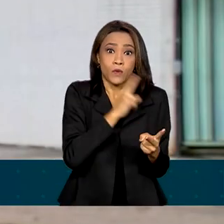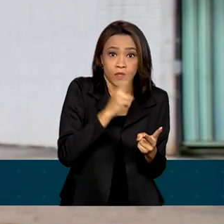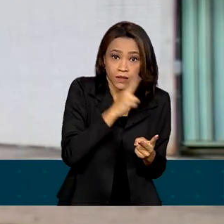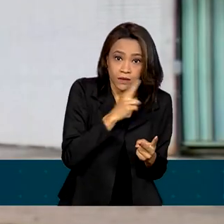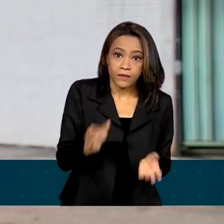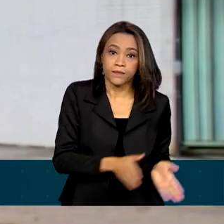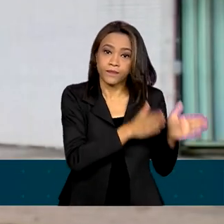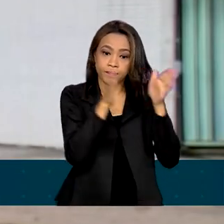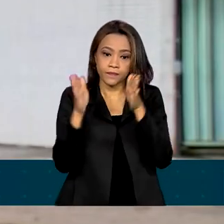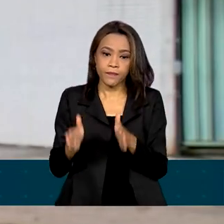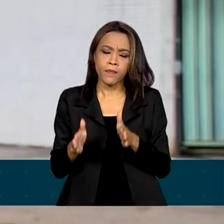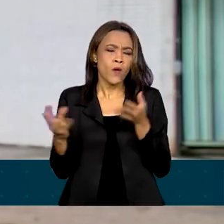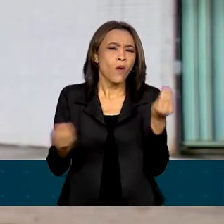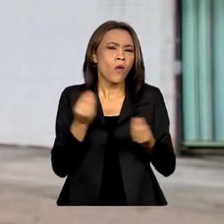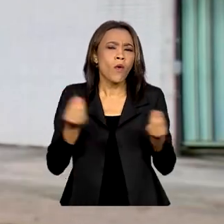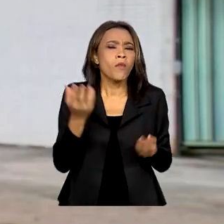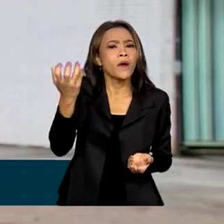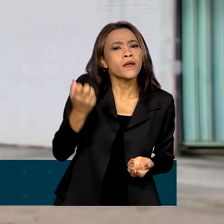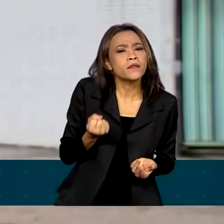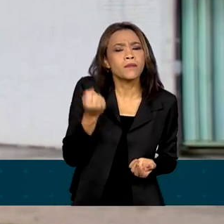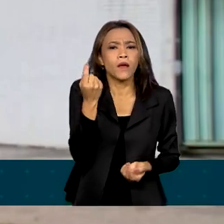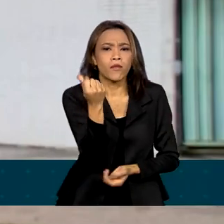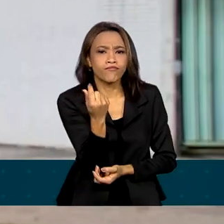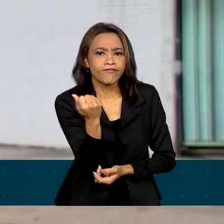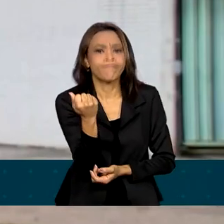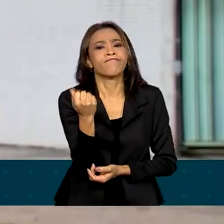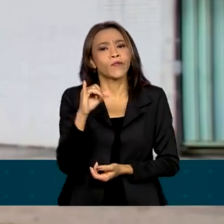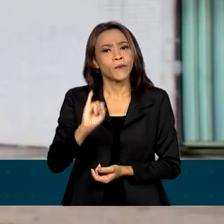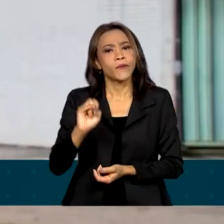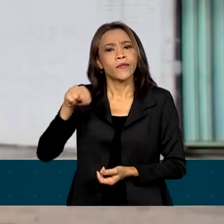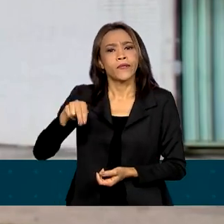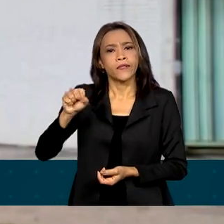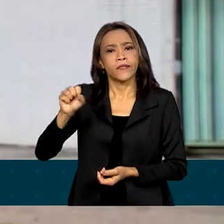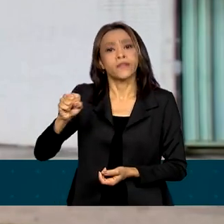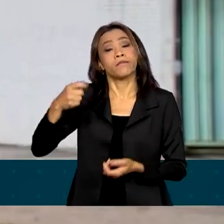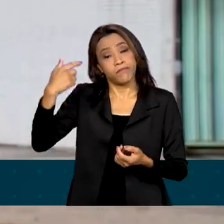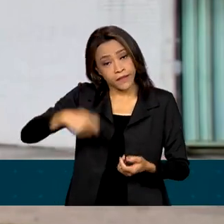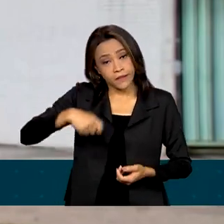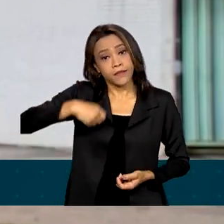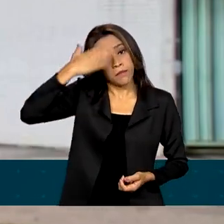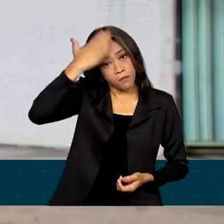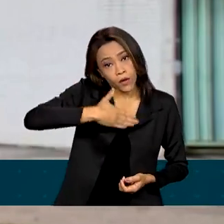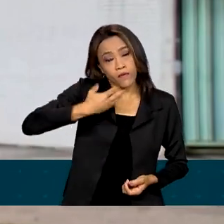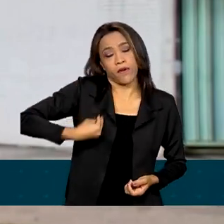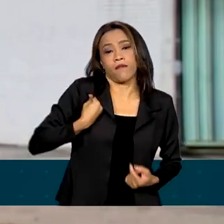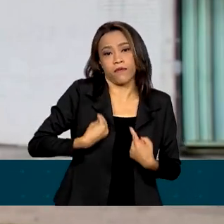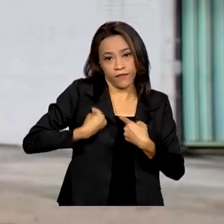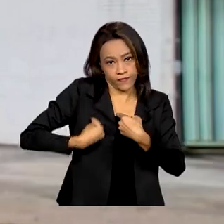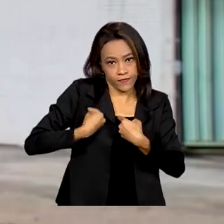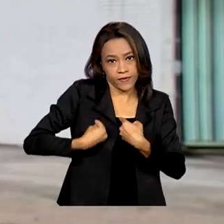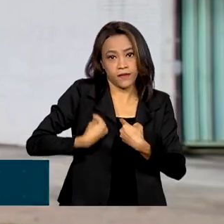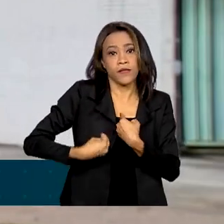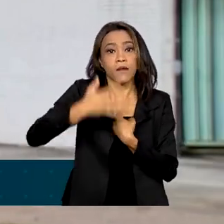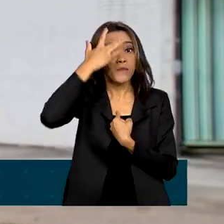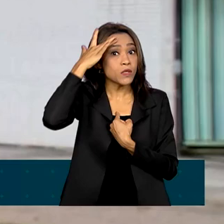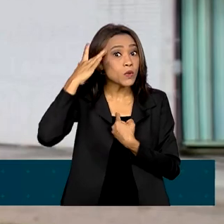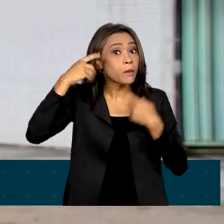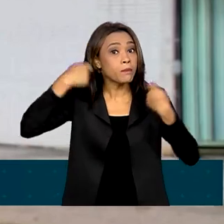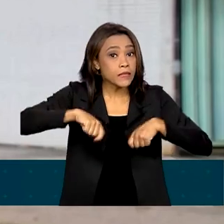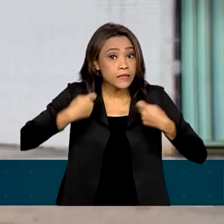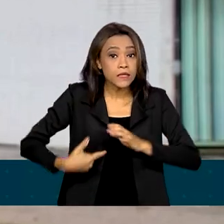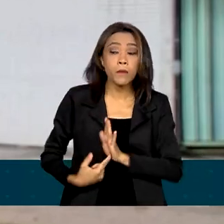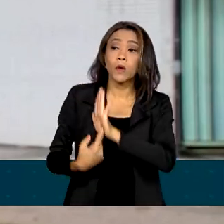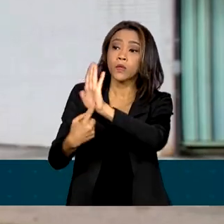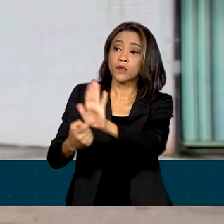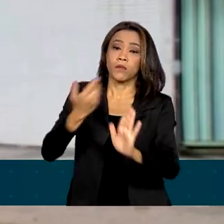condições para se receber o benefício da Previdência Social é a prova de vida, em que o beneficiário precisa provar ao